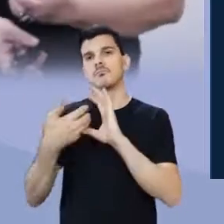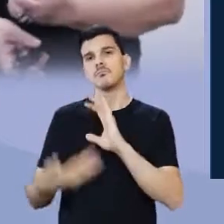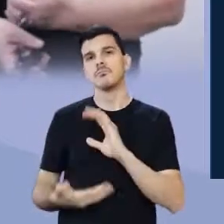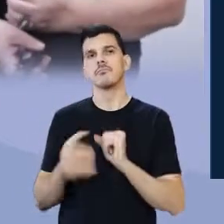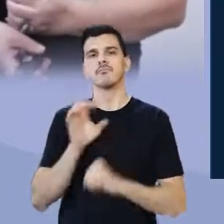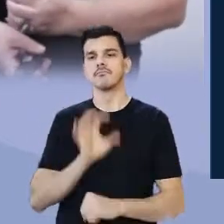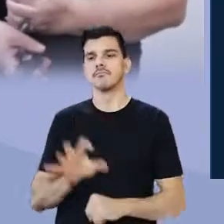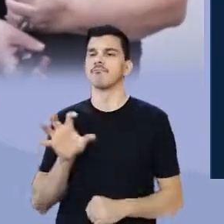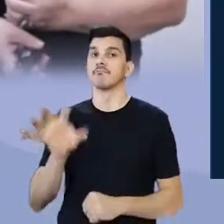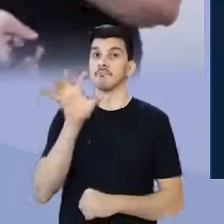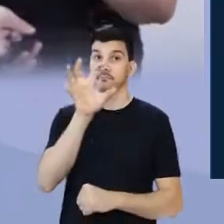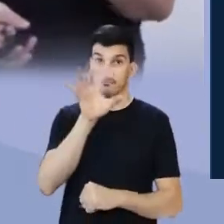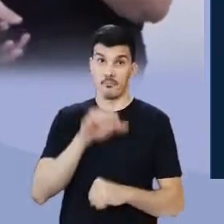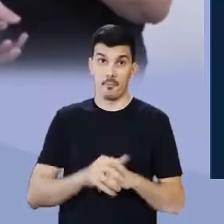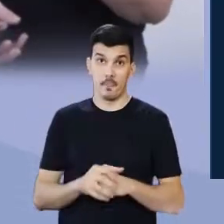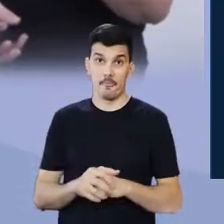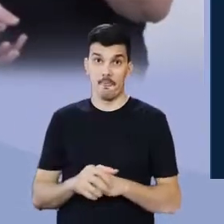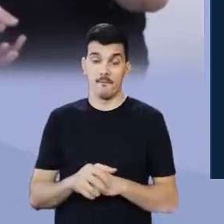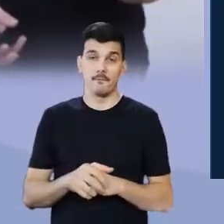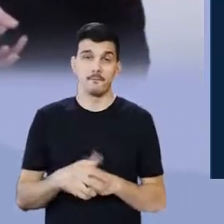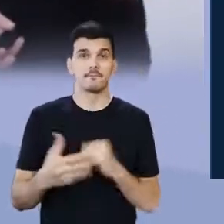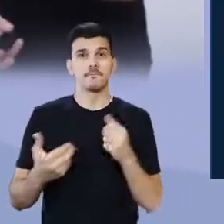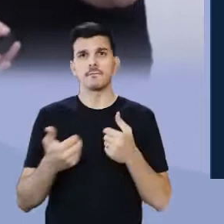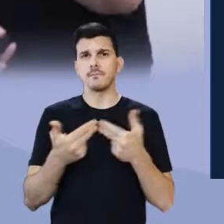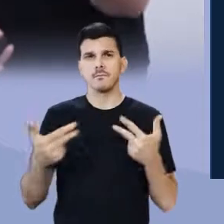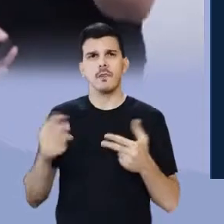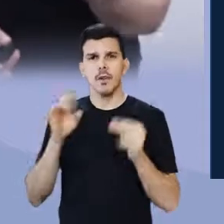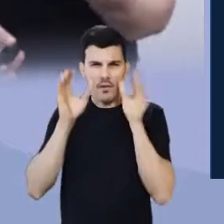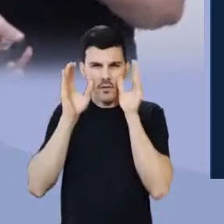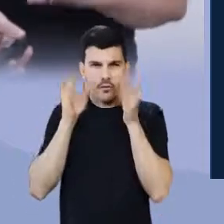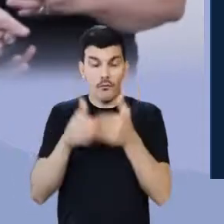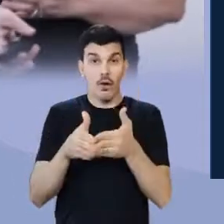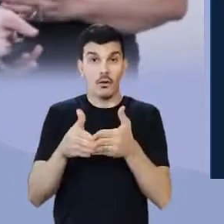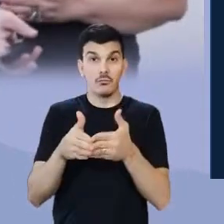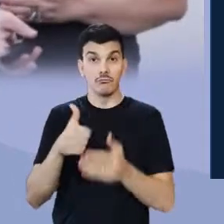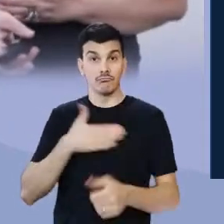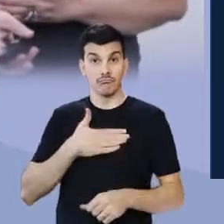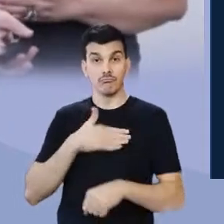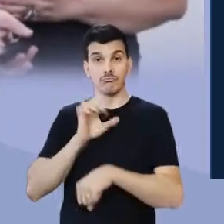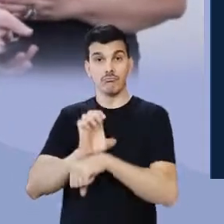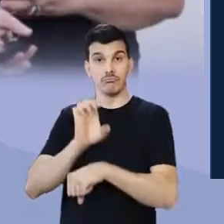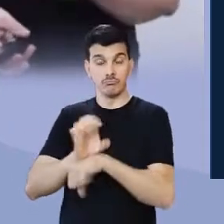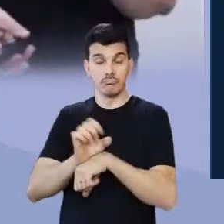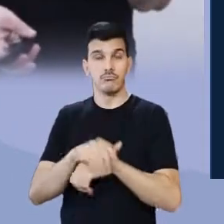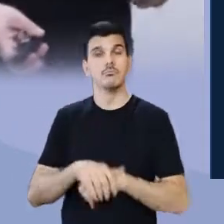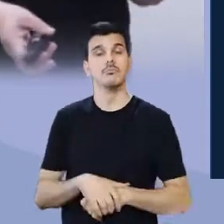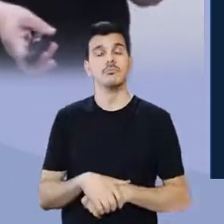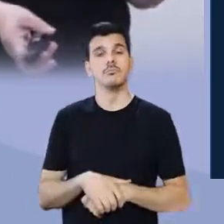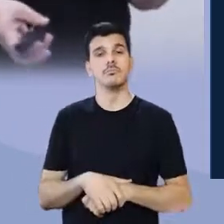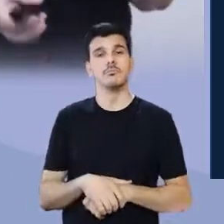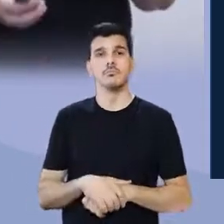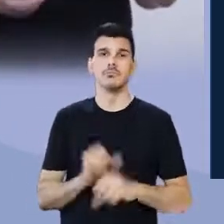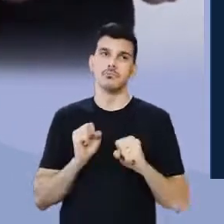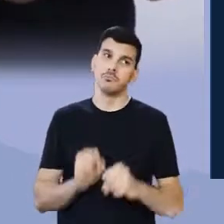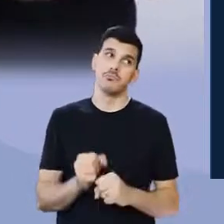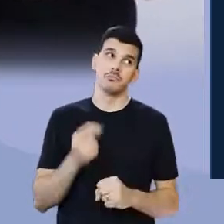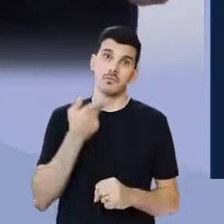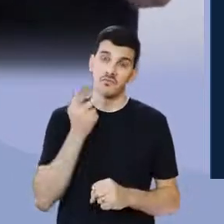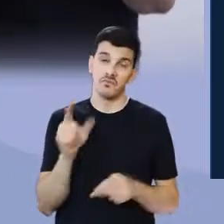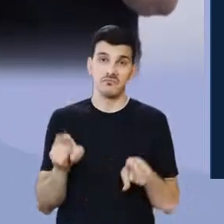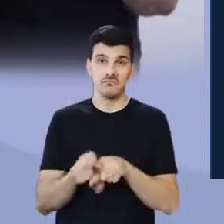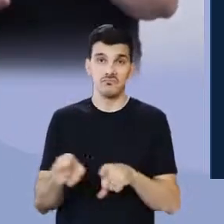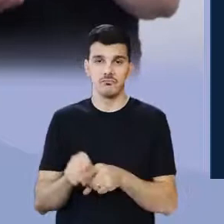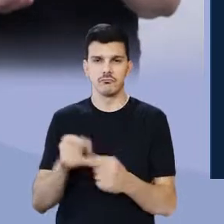regional, aquilo que só seja foco do meu Estado. Posso trabalhar com